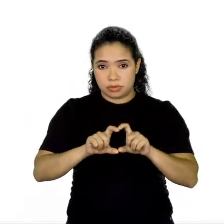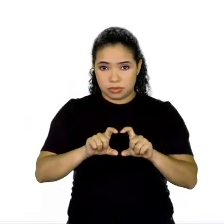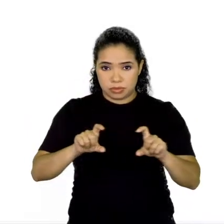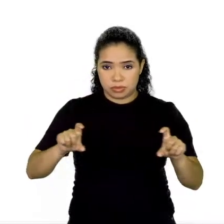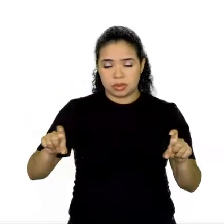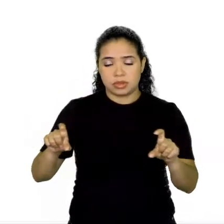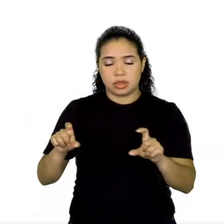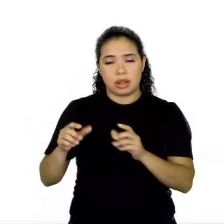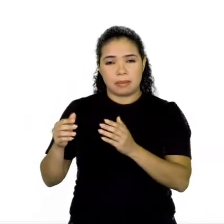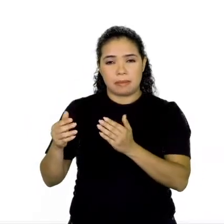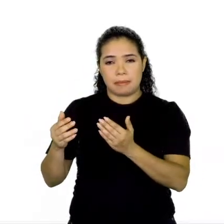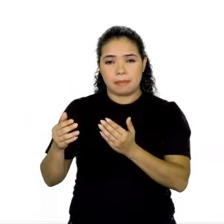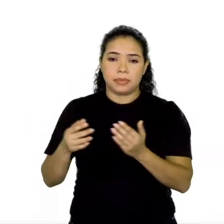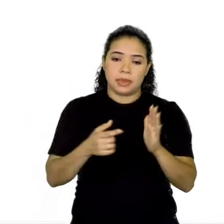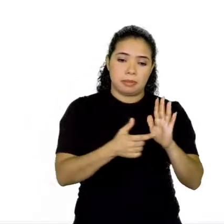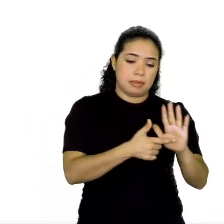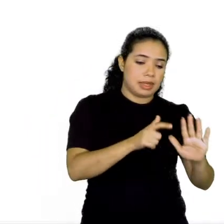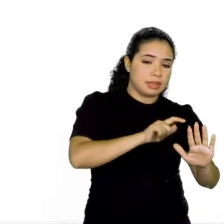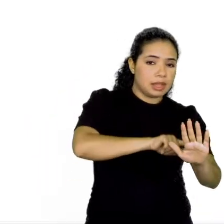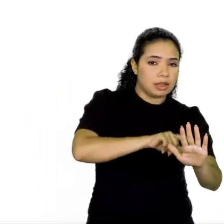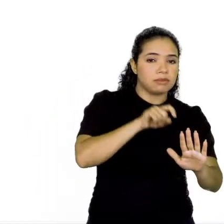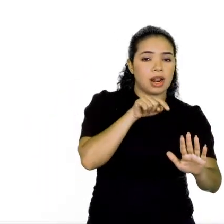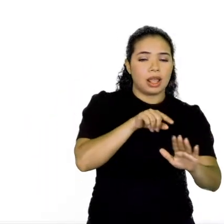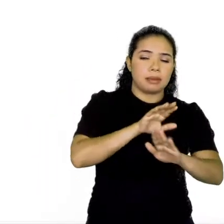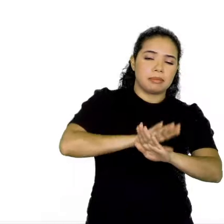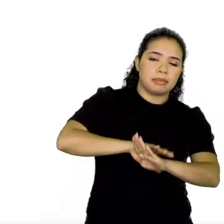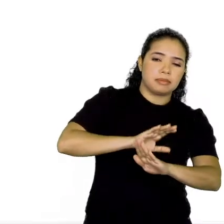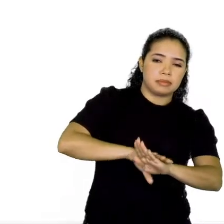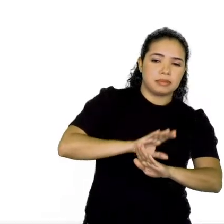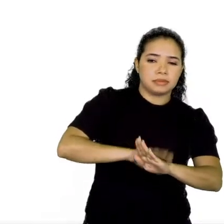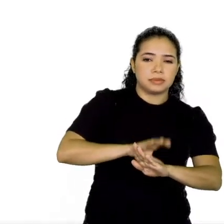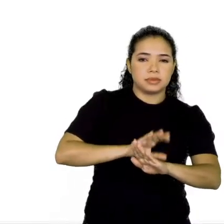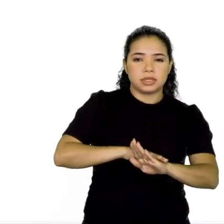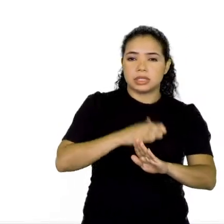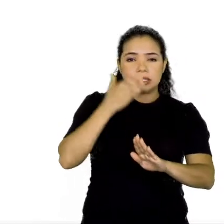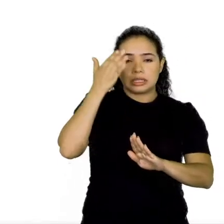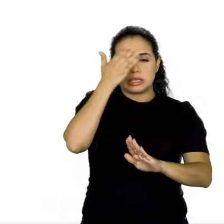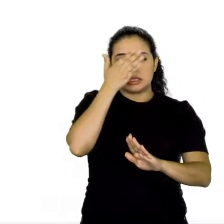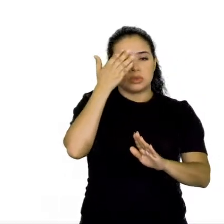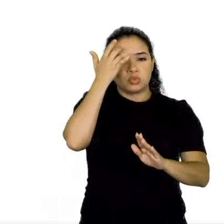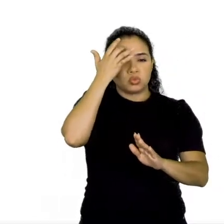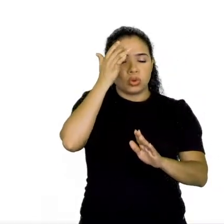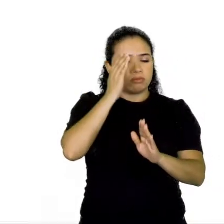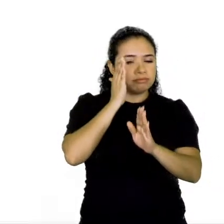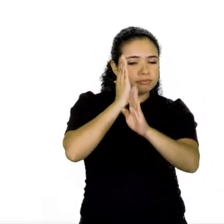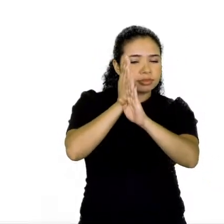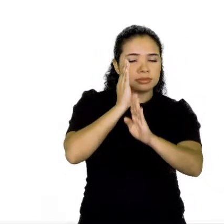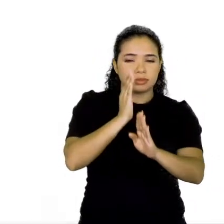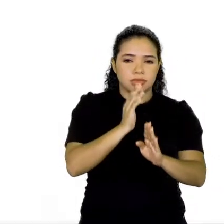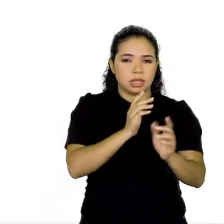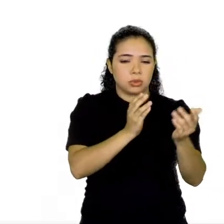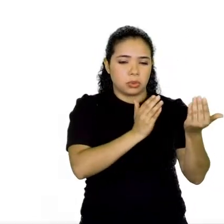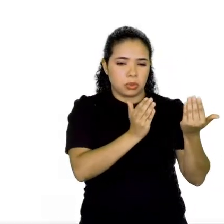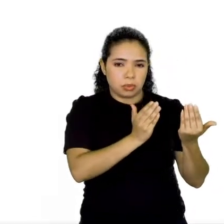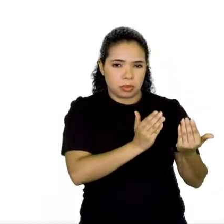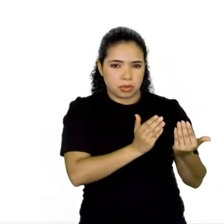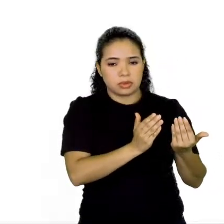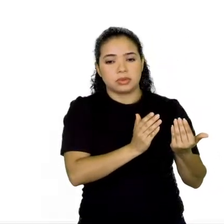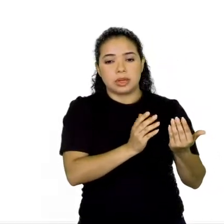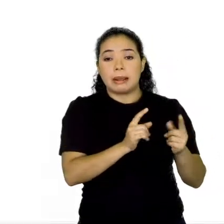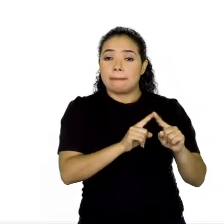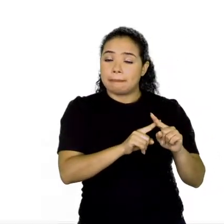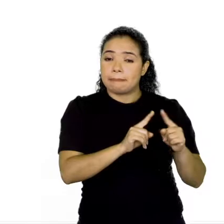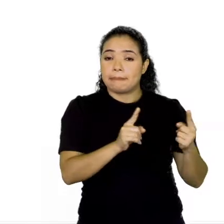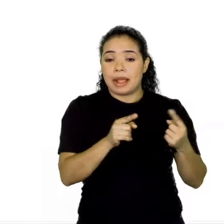metáfora, ela é uma comparação implícita, em que você não vê os termos comparativos lá no trecho.